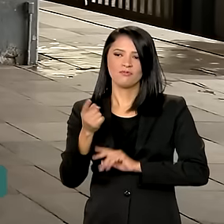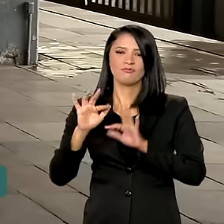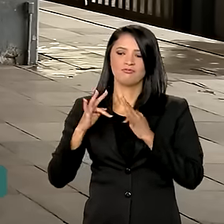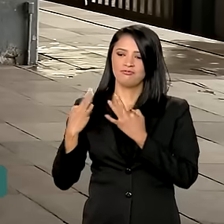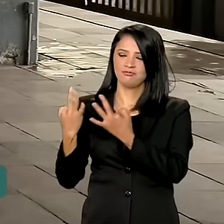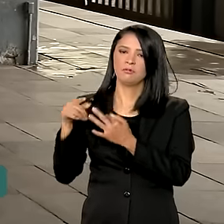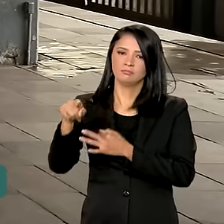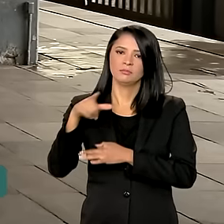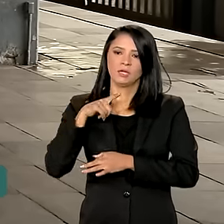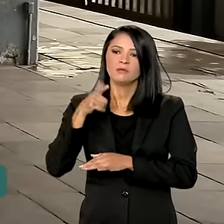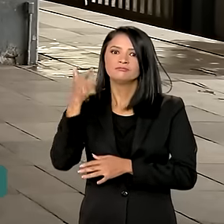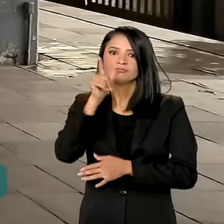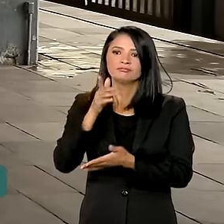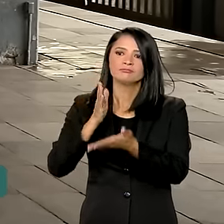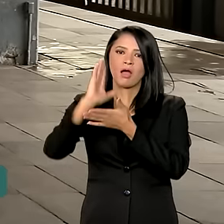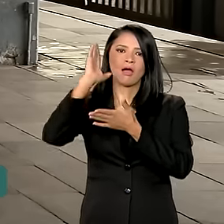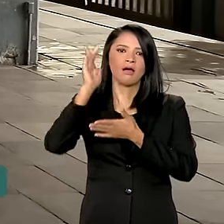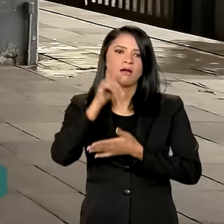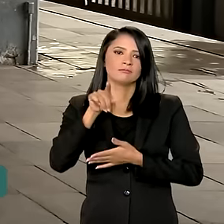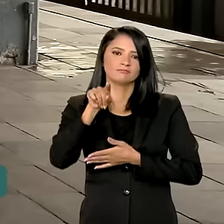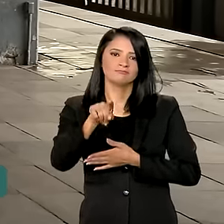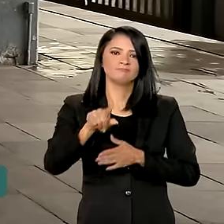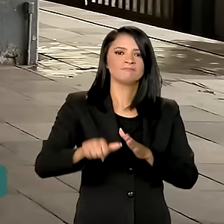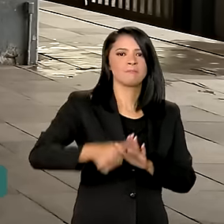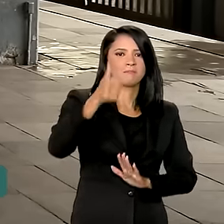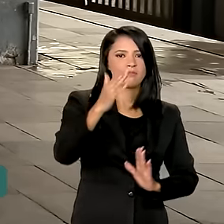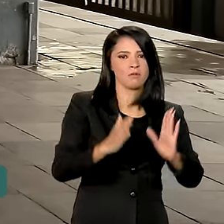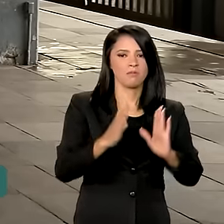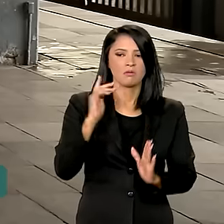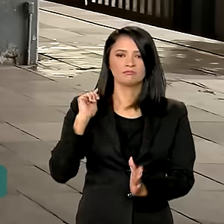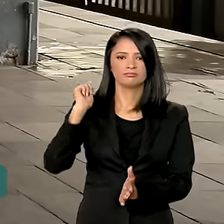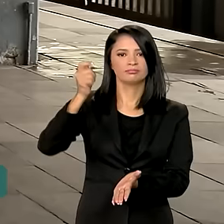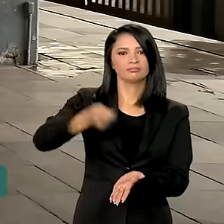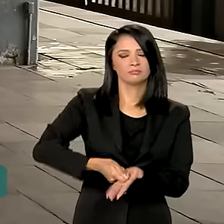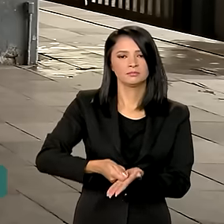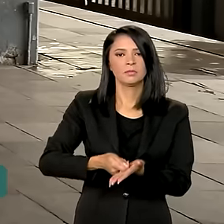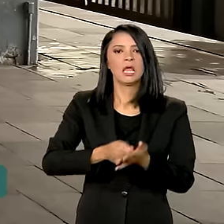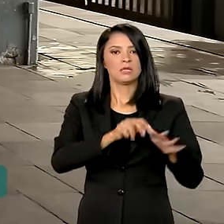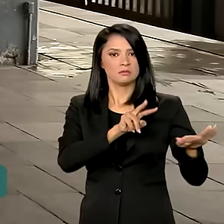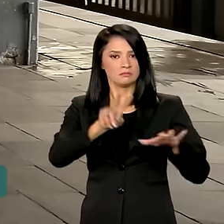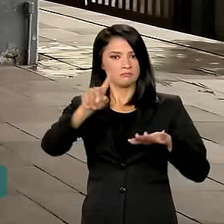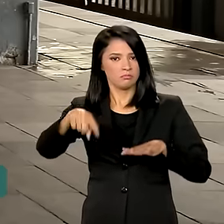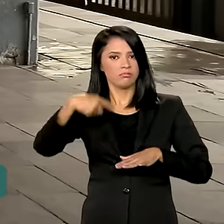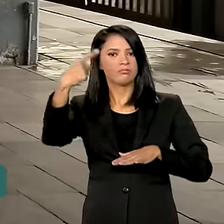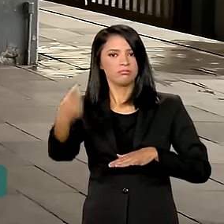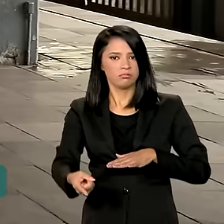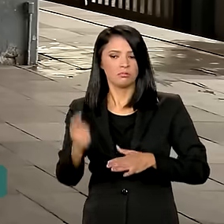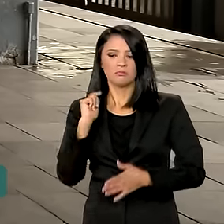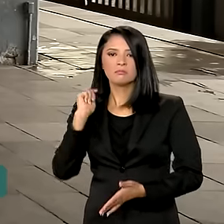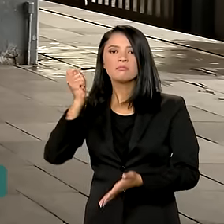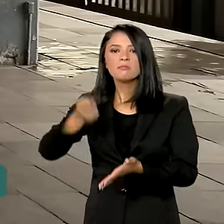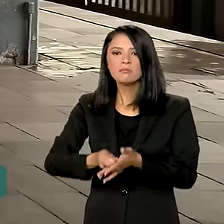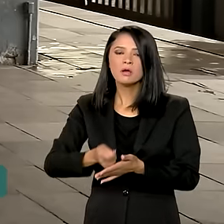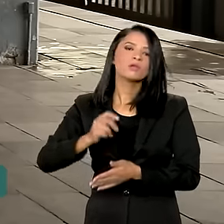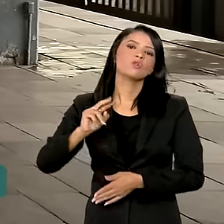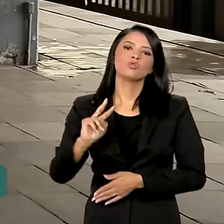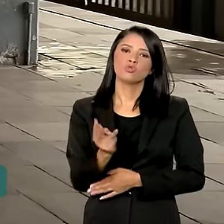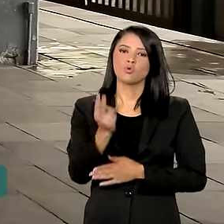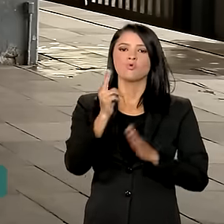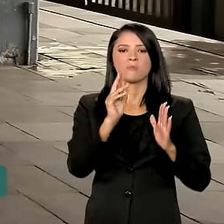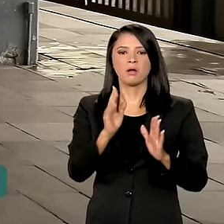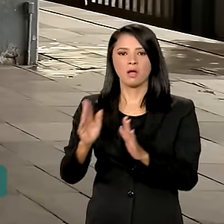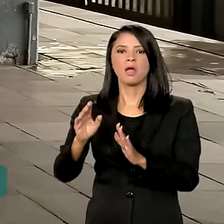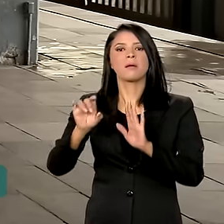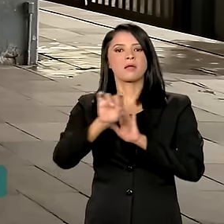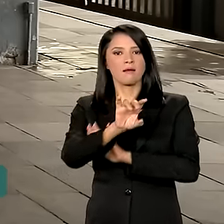famílias que foram contempladas neste primeiro lote. A partir da semana que vem, serão pagos dois lotes por